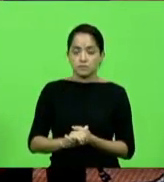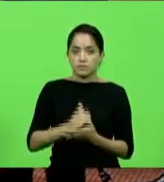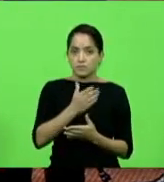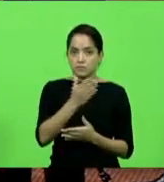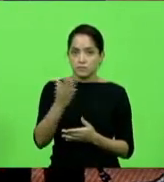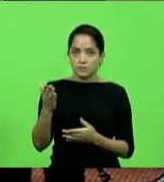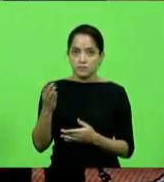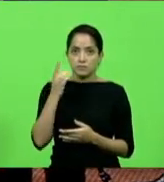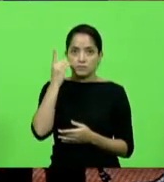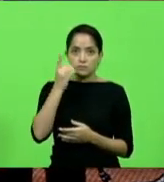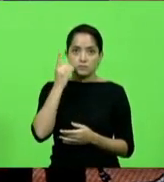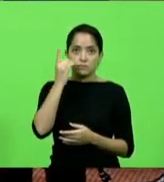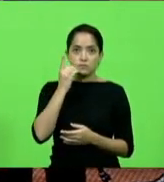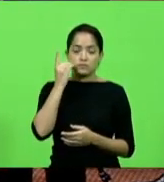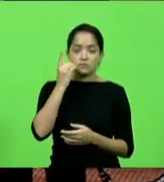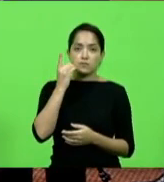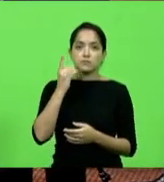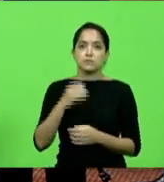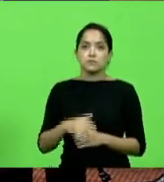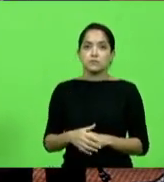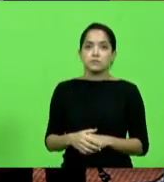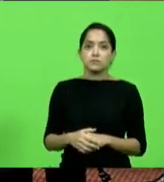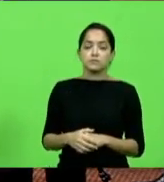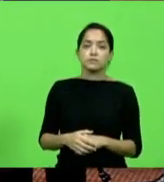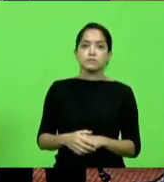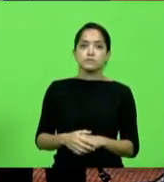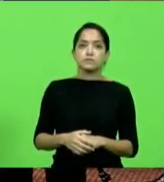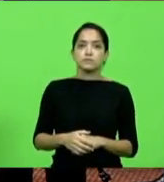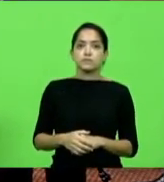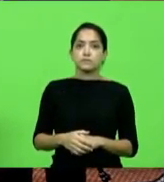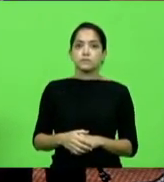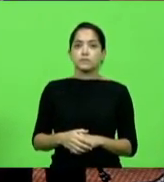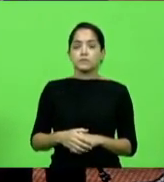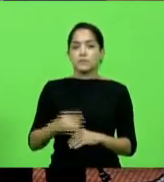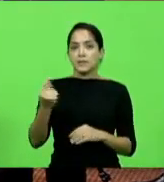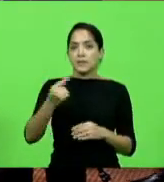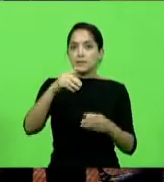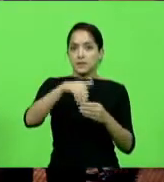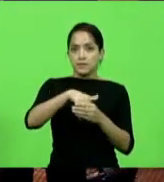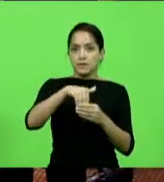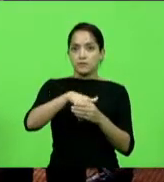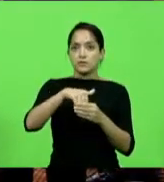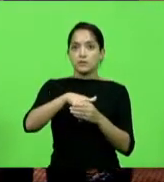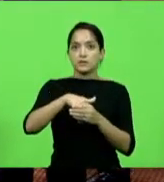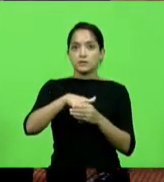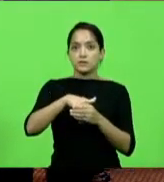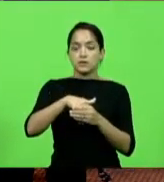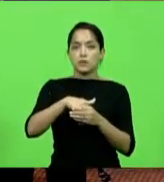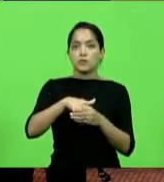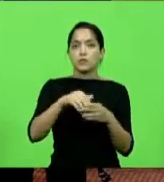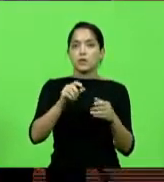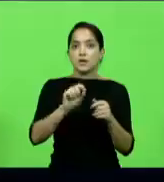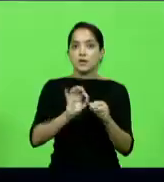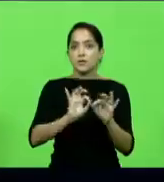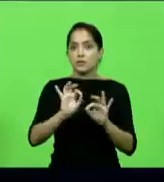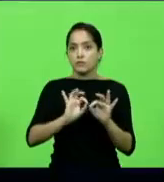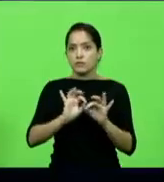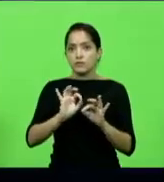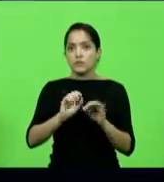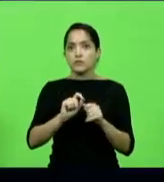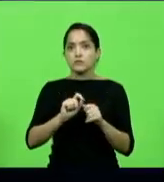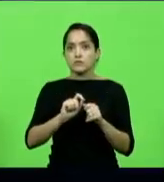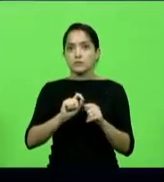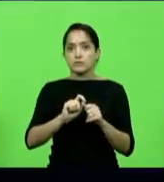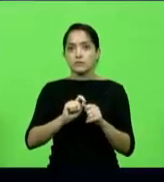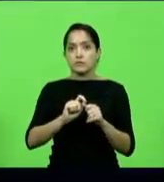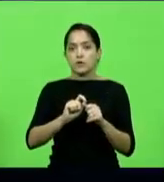na TVA, na primeira votação, eu fiz um voto que até então nunca tinha feito